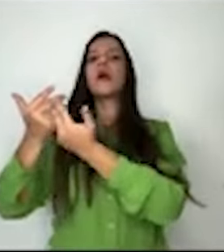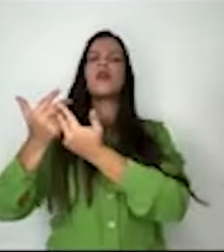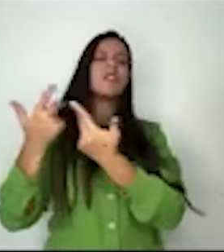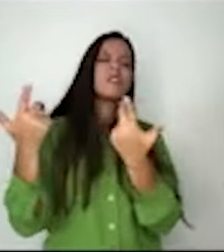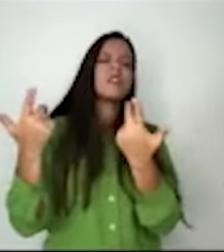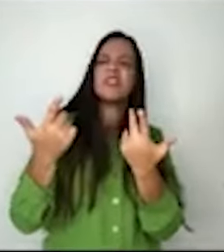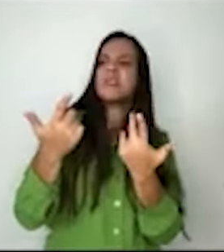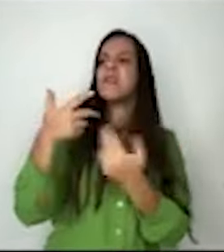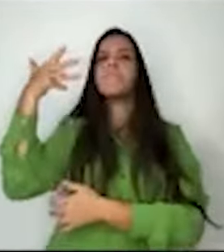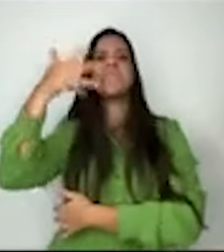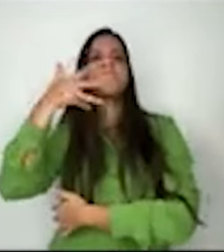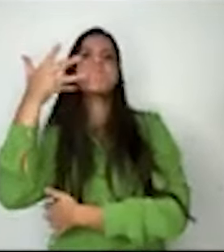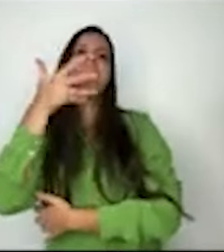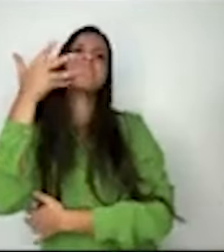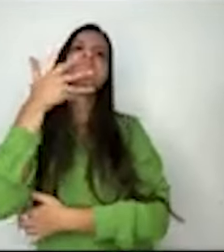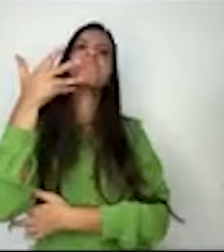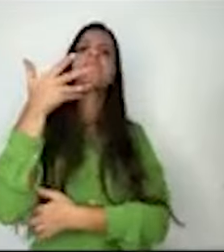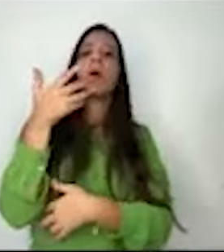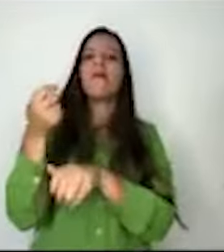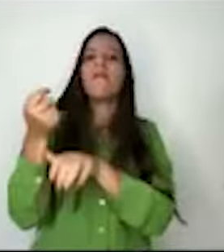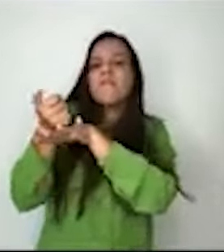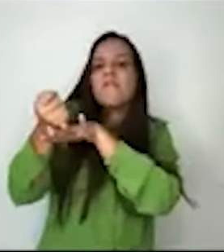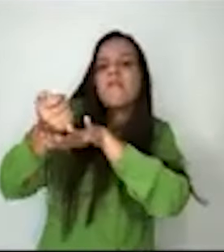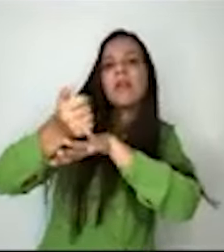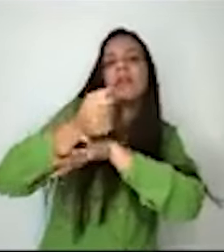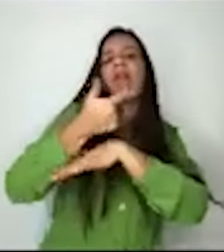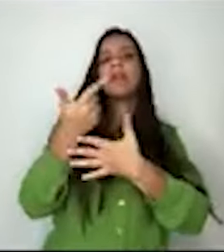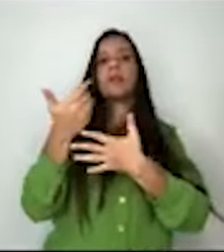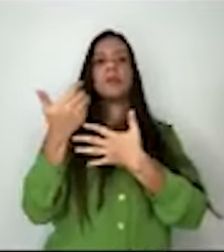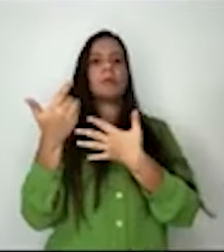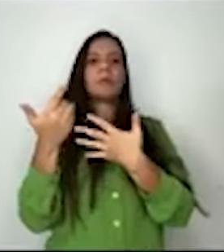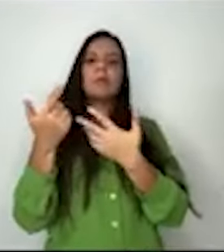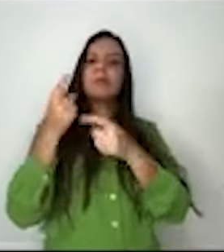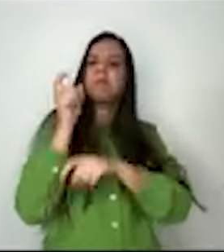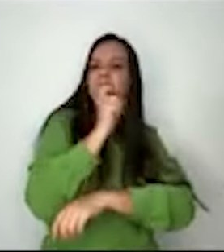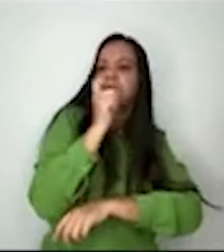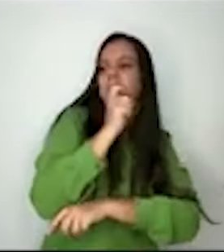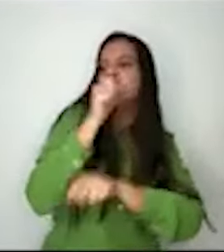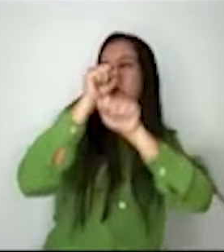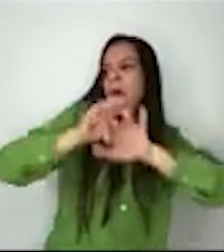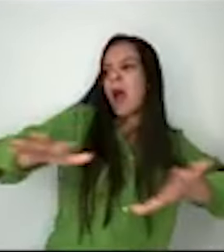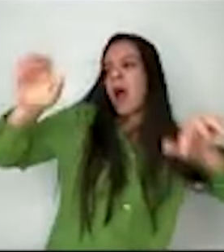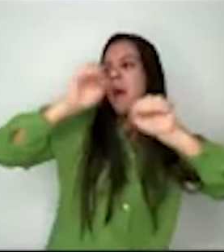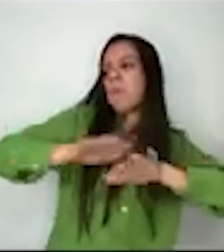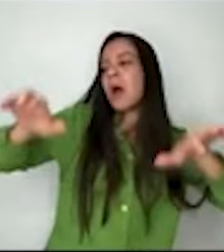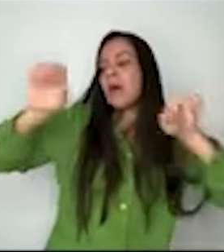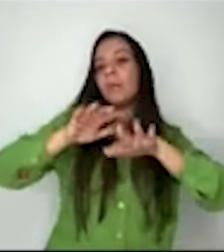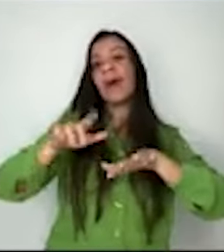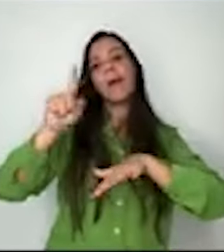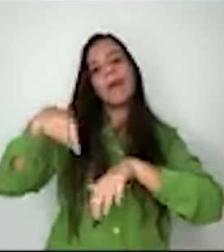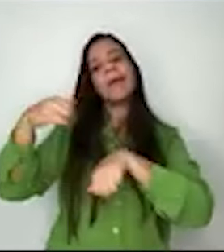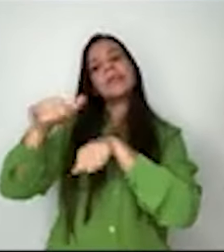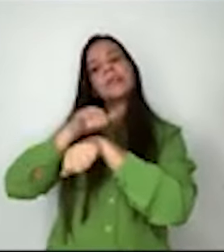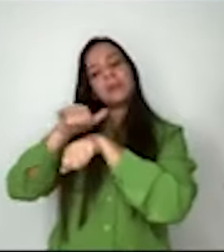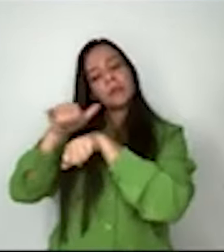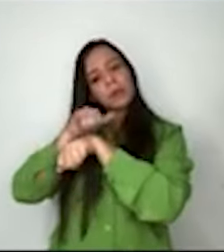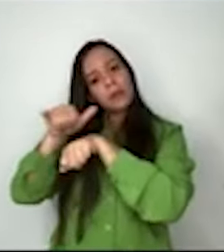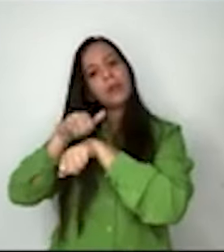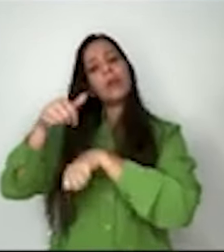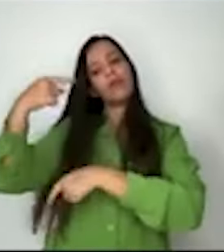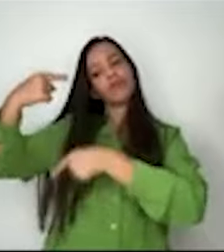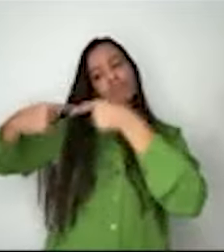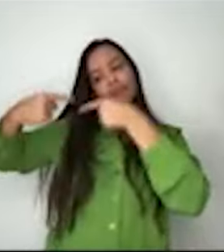desinformação como estratégia de atuação política e, em muitas partes do mundo, pela captura